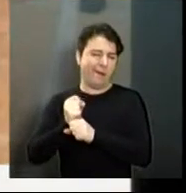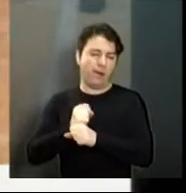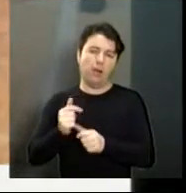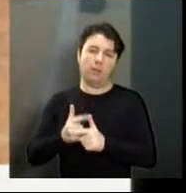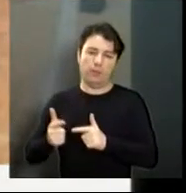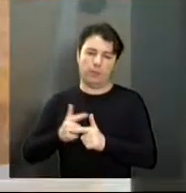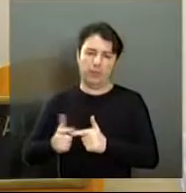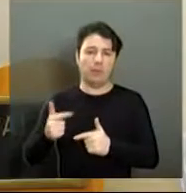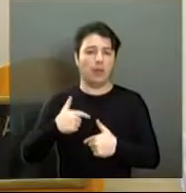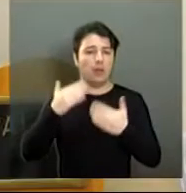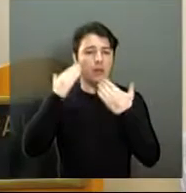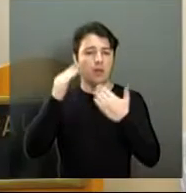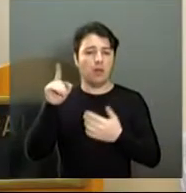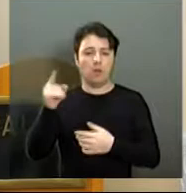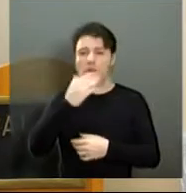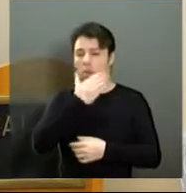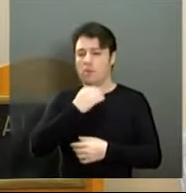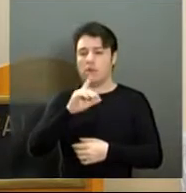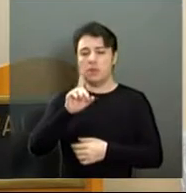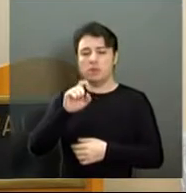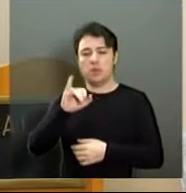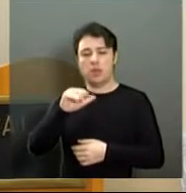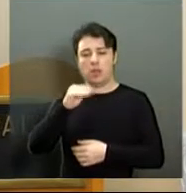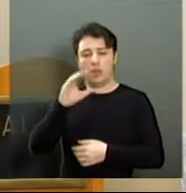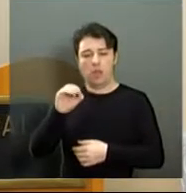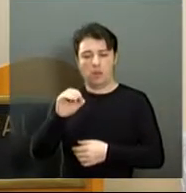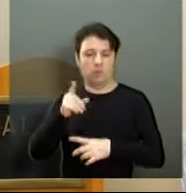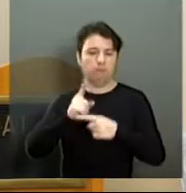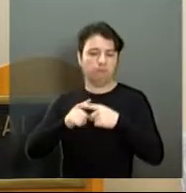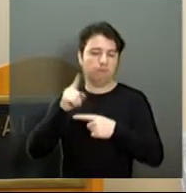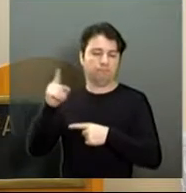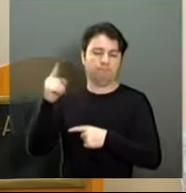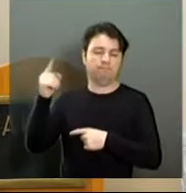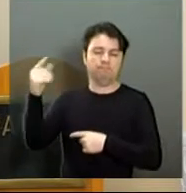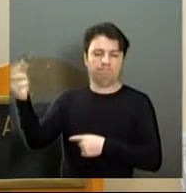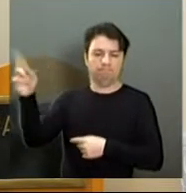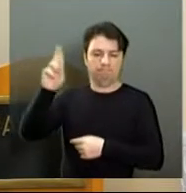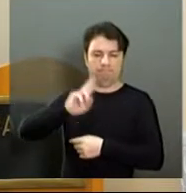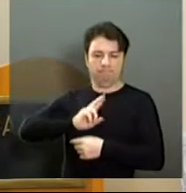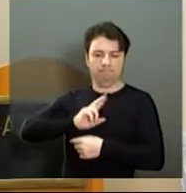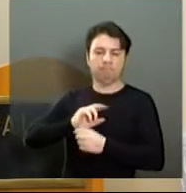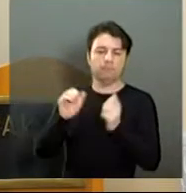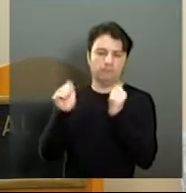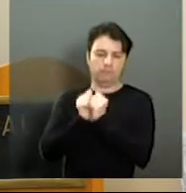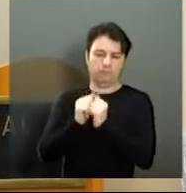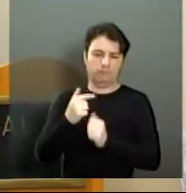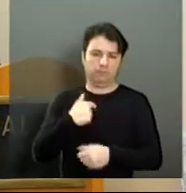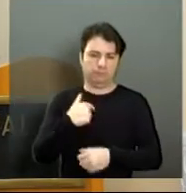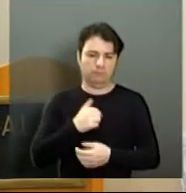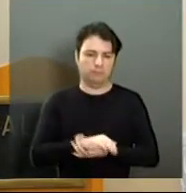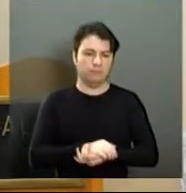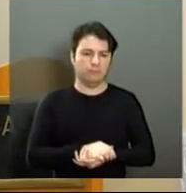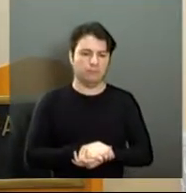Muito obrigado ao secretário de Esporte, Dicão, por atender a essa necessidade dos frequentadores do complexo de piscinas.